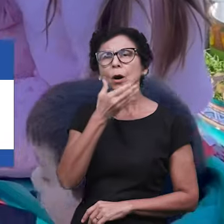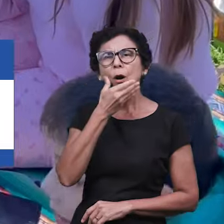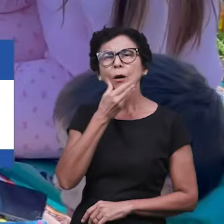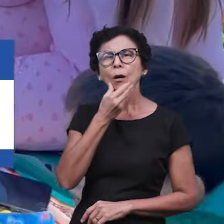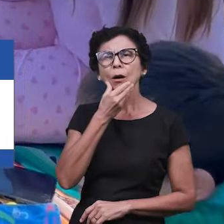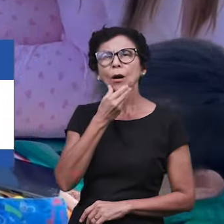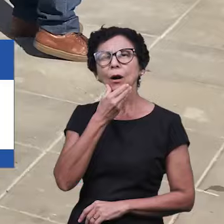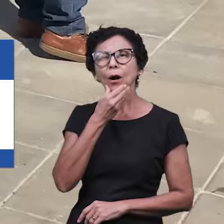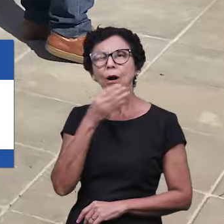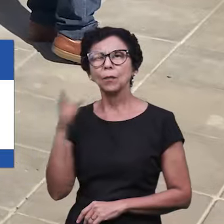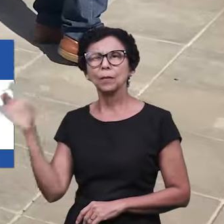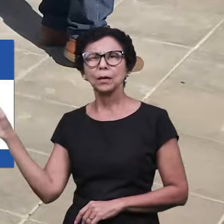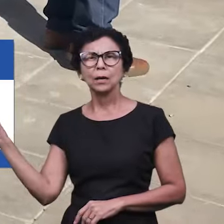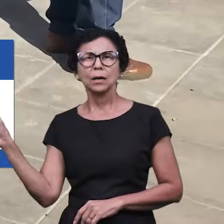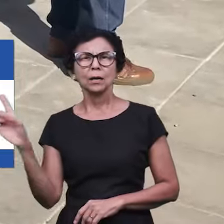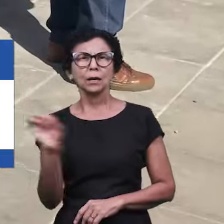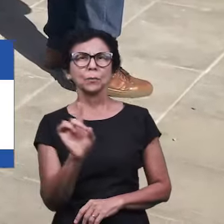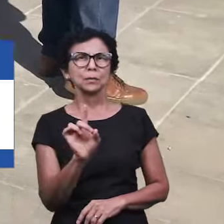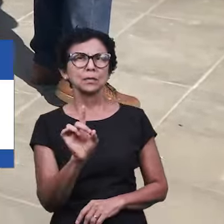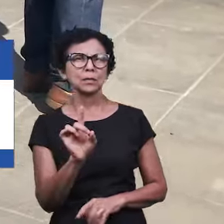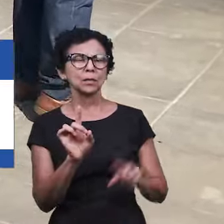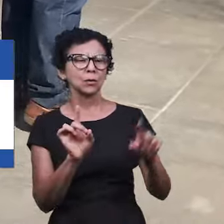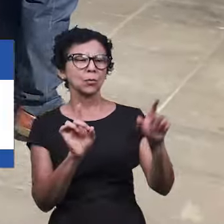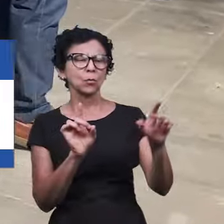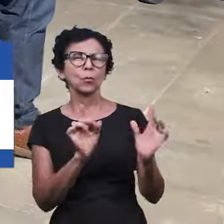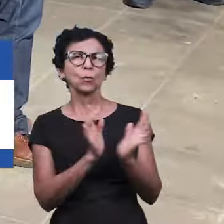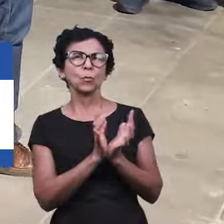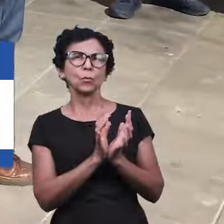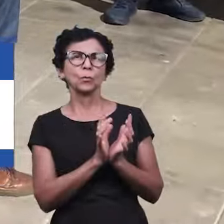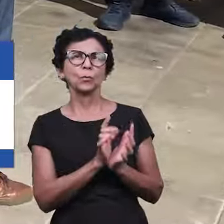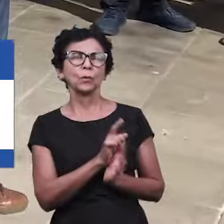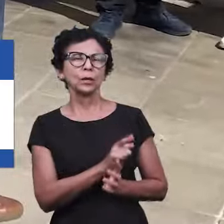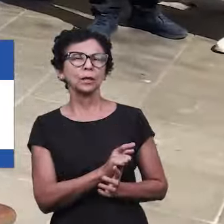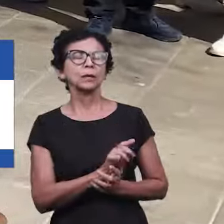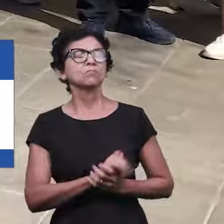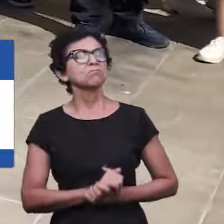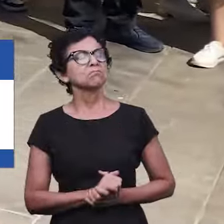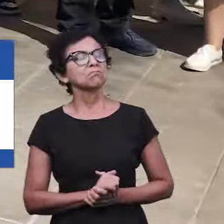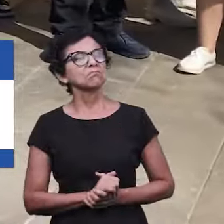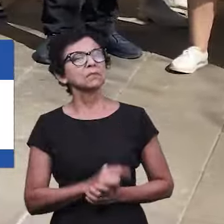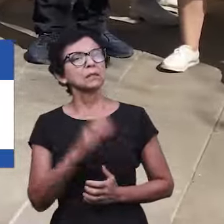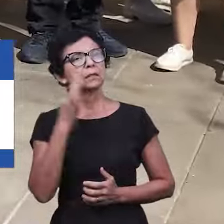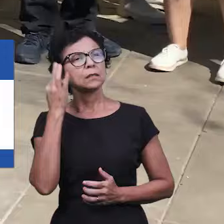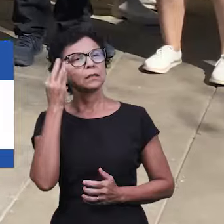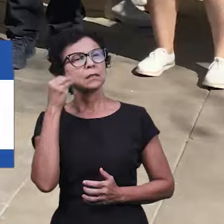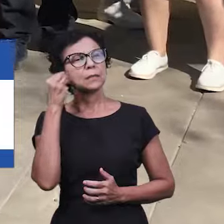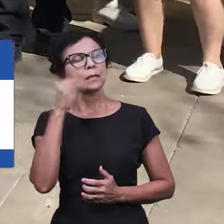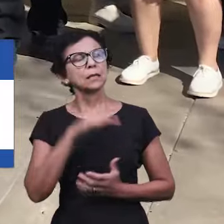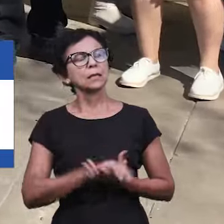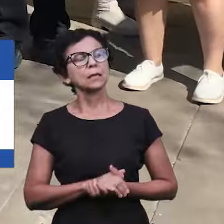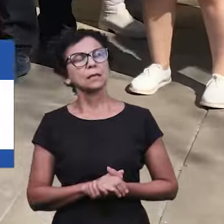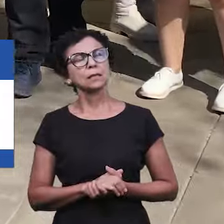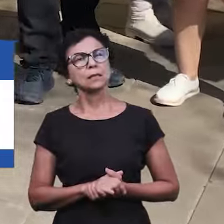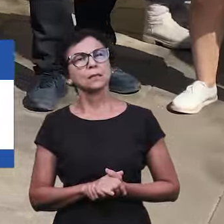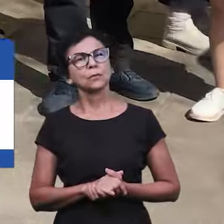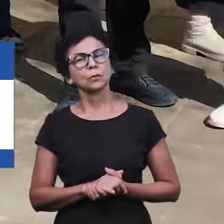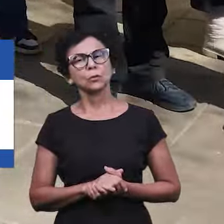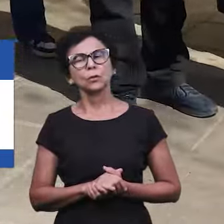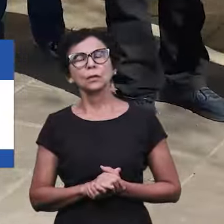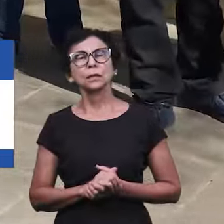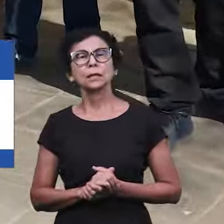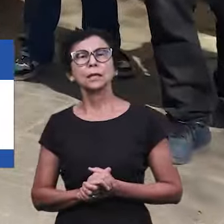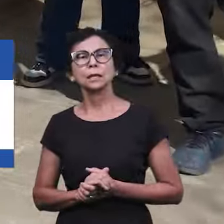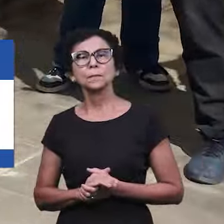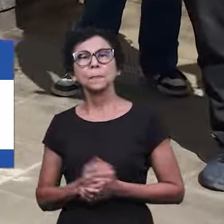evangelistas e disse que aquele dia foi marcado por Deus. Ele contou que, em uma viagem ao Brasil, teve um